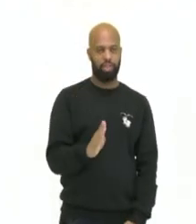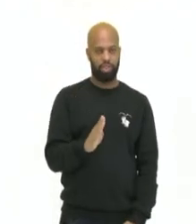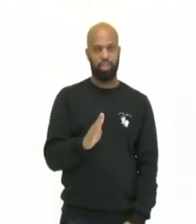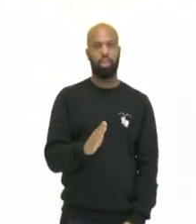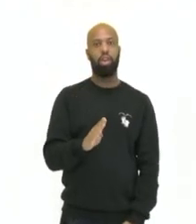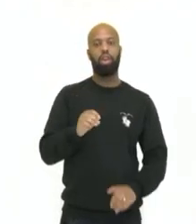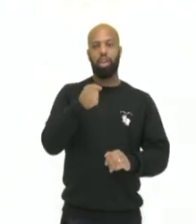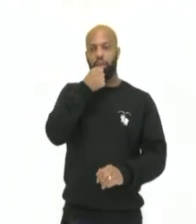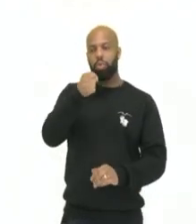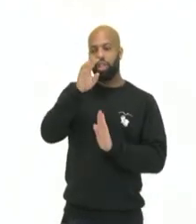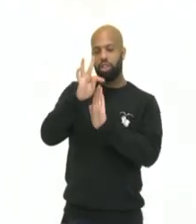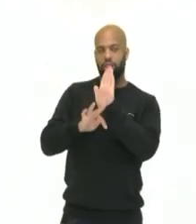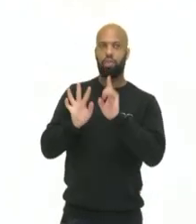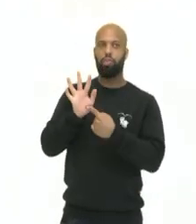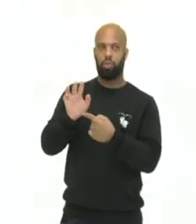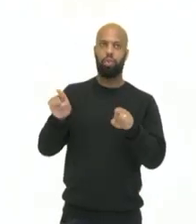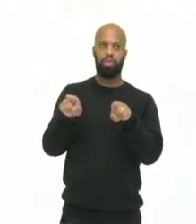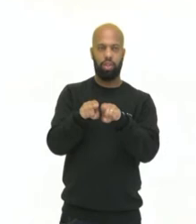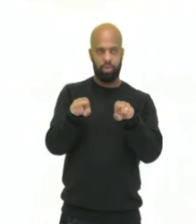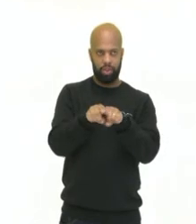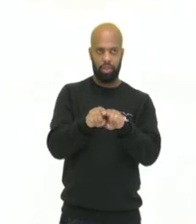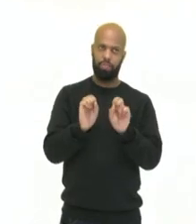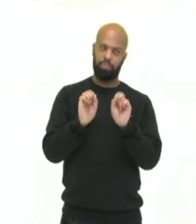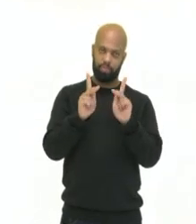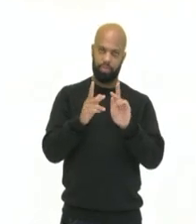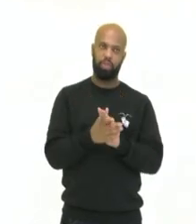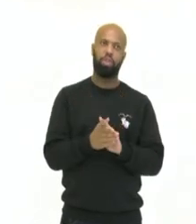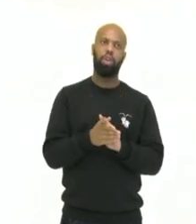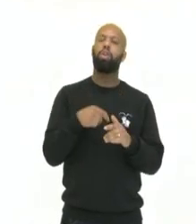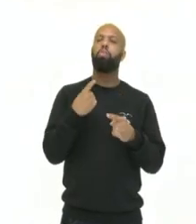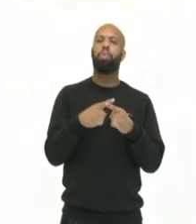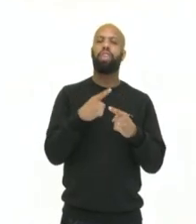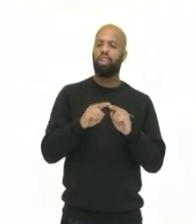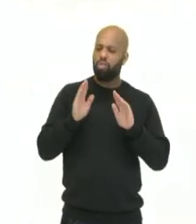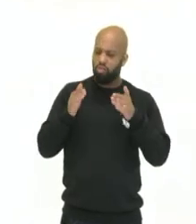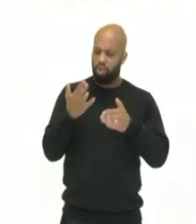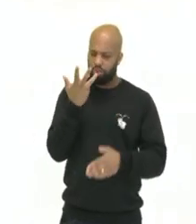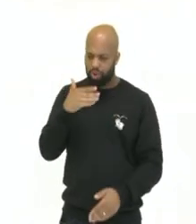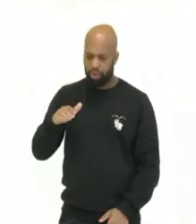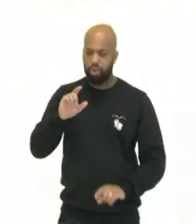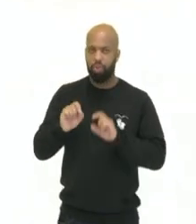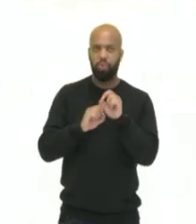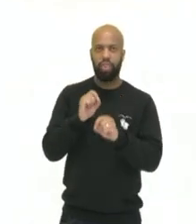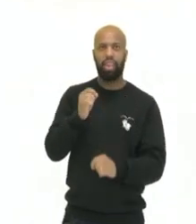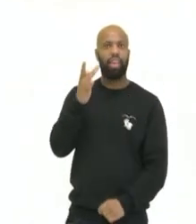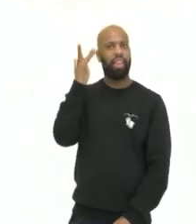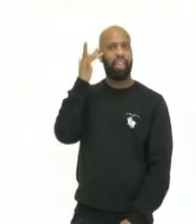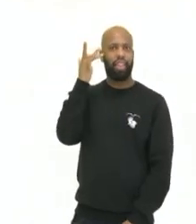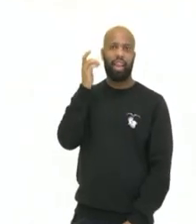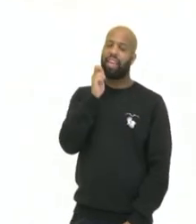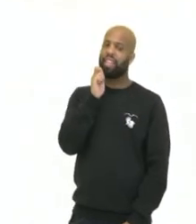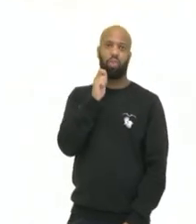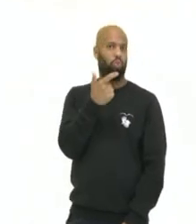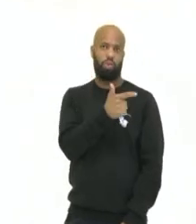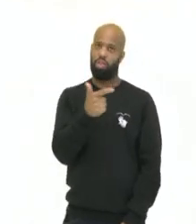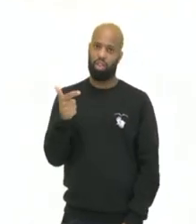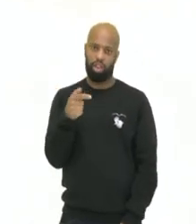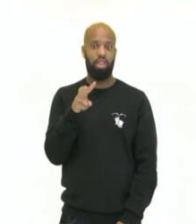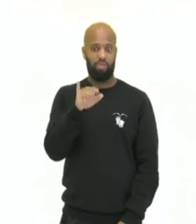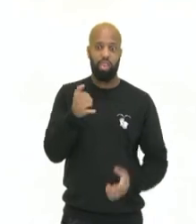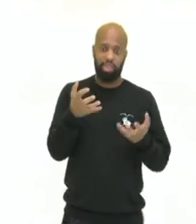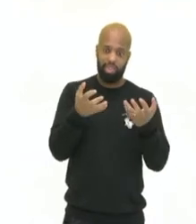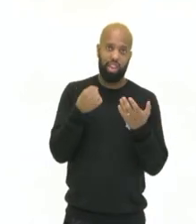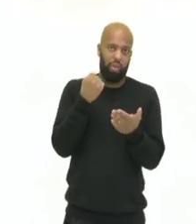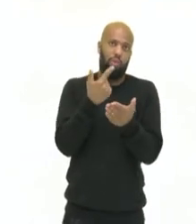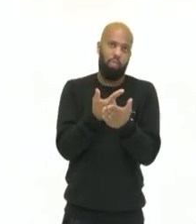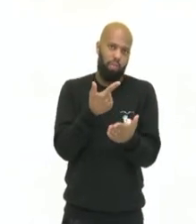e que aquela reportagem estava mostrando para nós. Afinal, o público-alvo é extremamente vulnerável e suscetível ao consumo, uma vez que